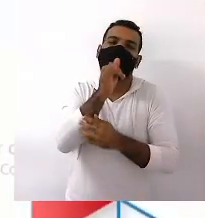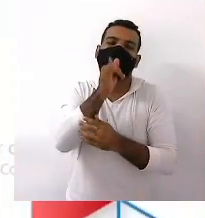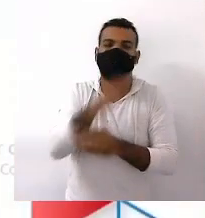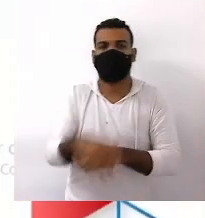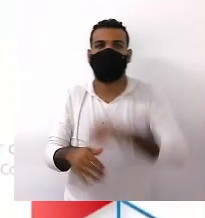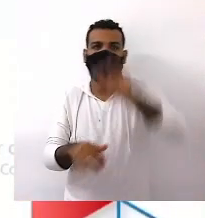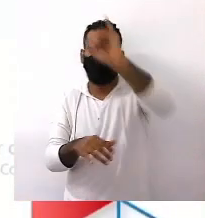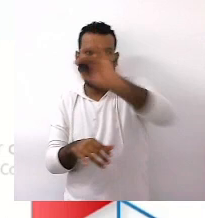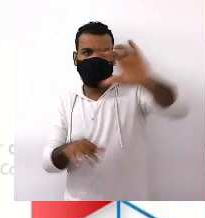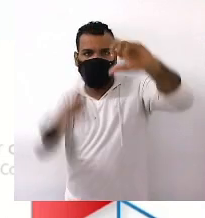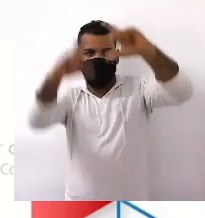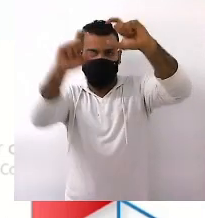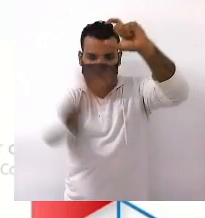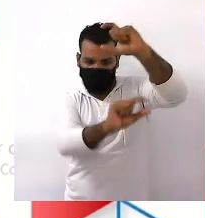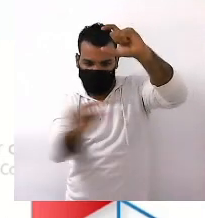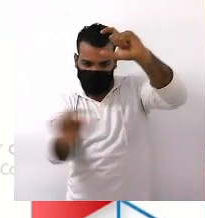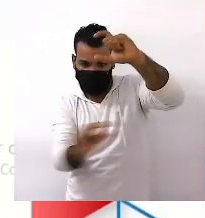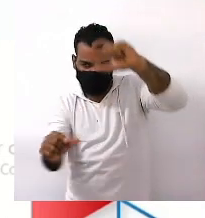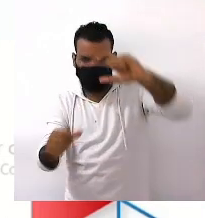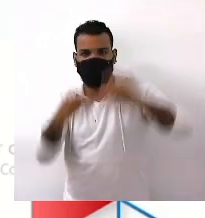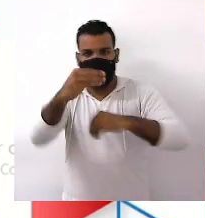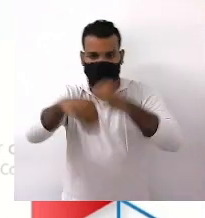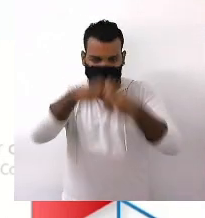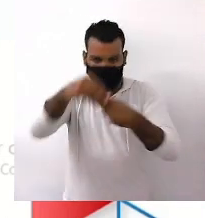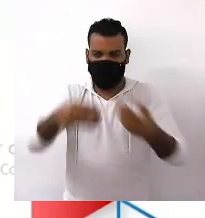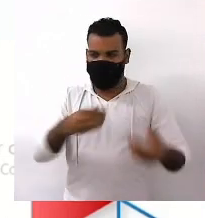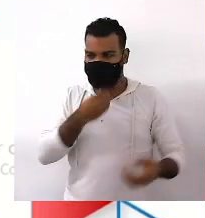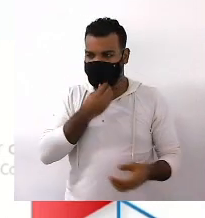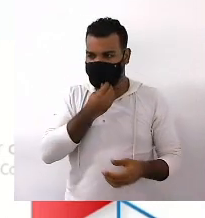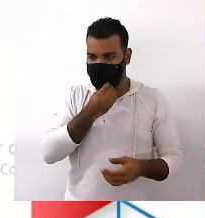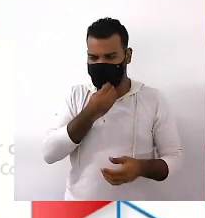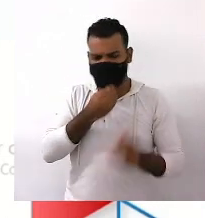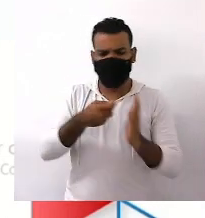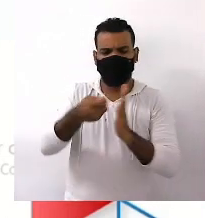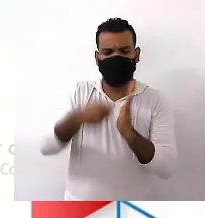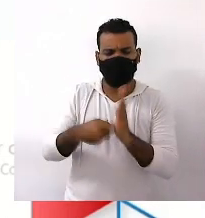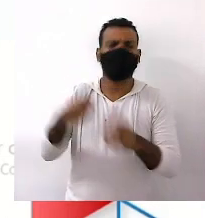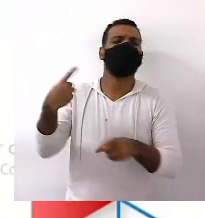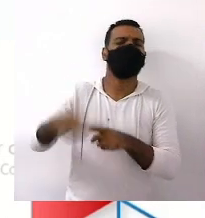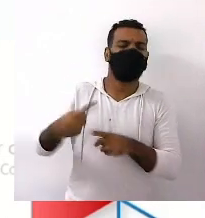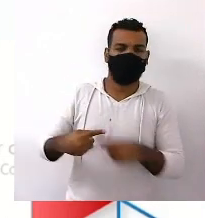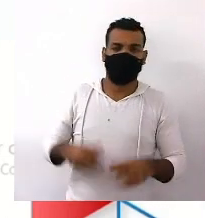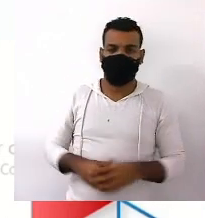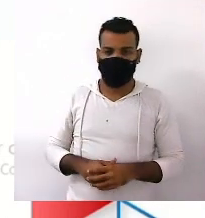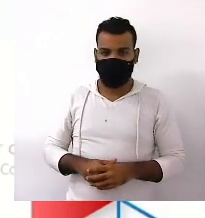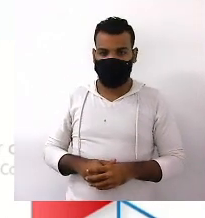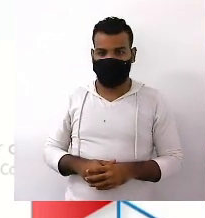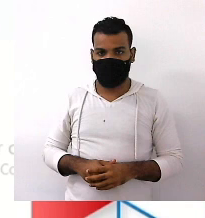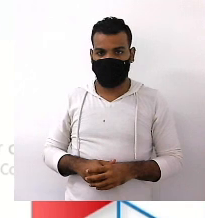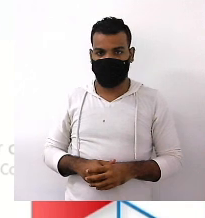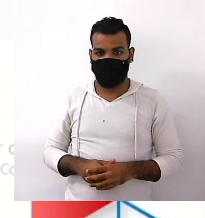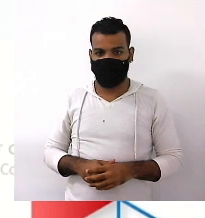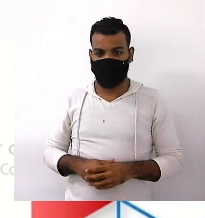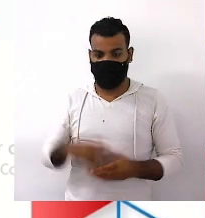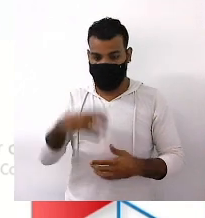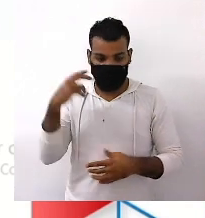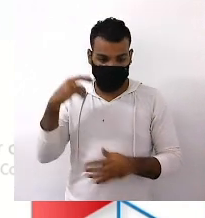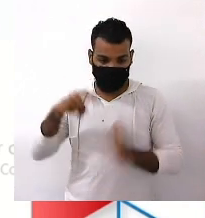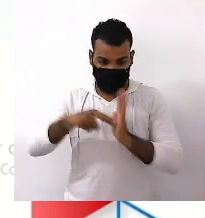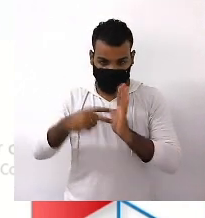Ok? Enfim Por que eles são escritos? Porque não há como Ter duplo sentido Gente